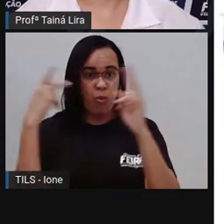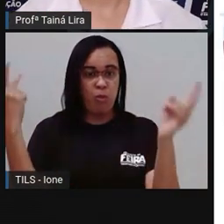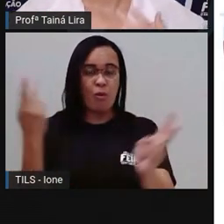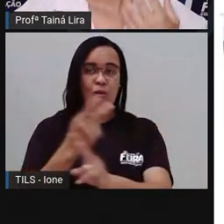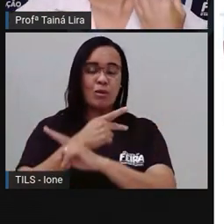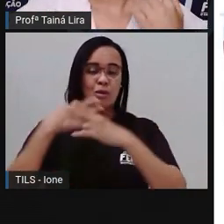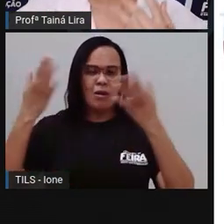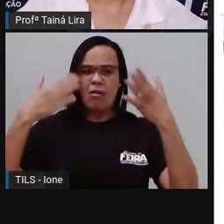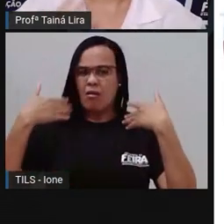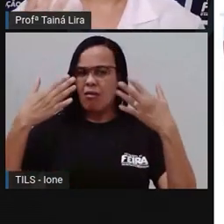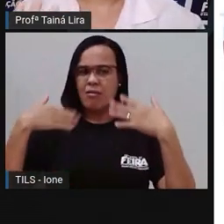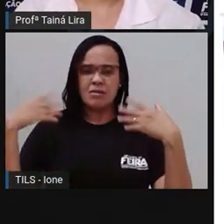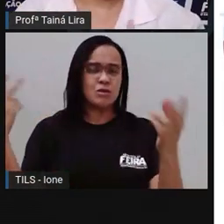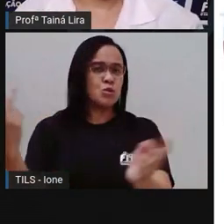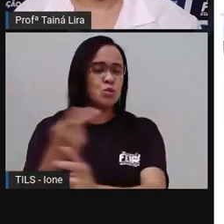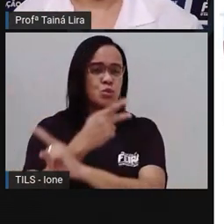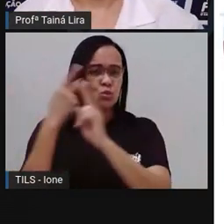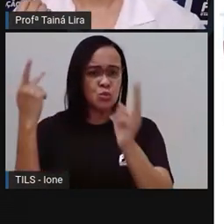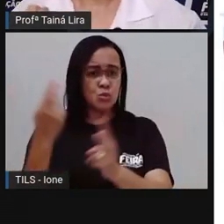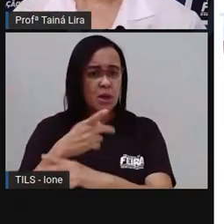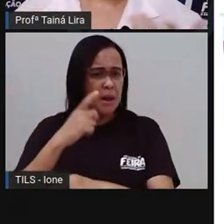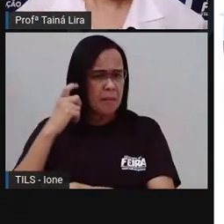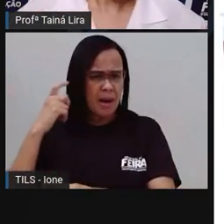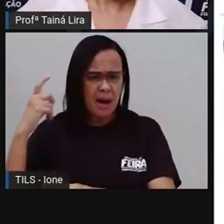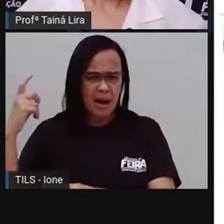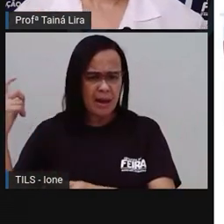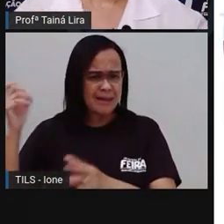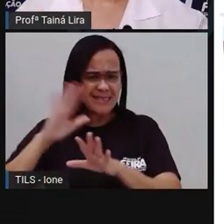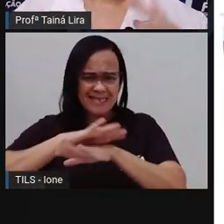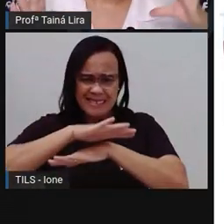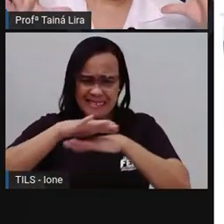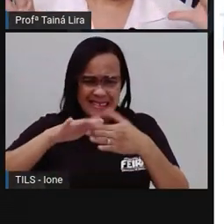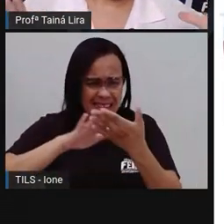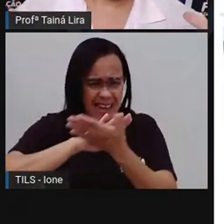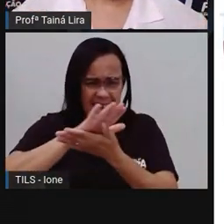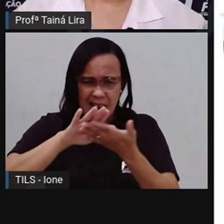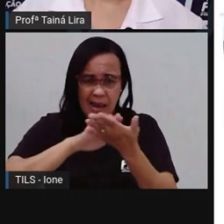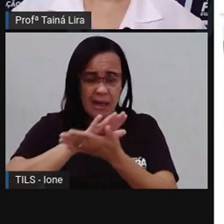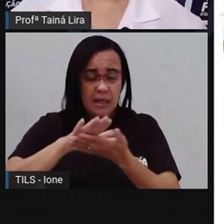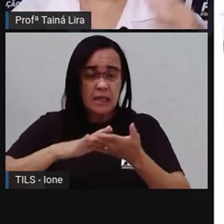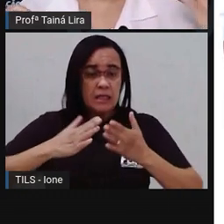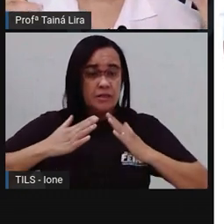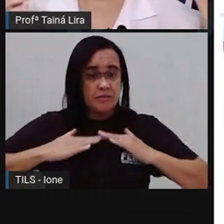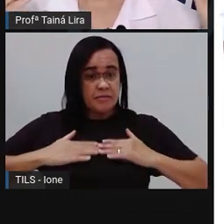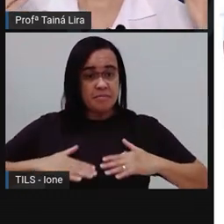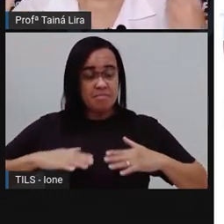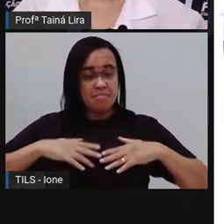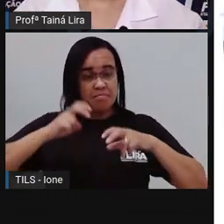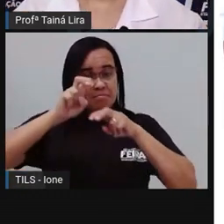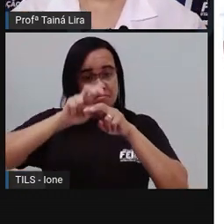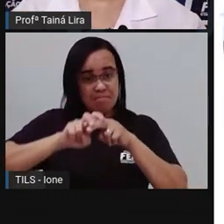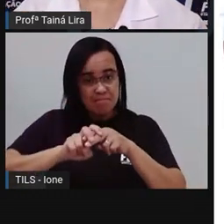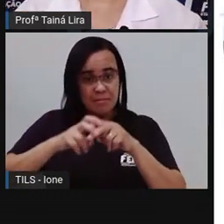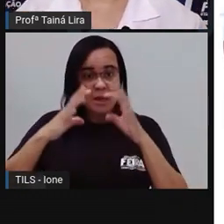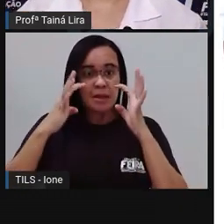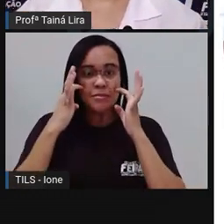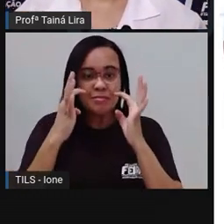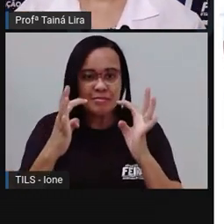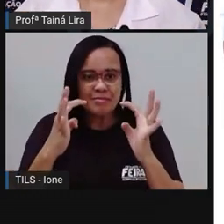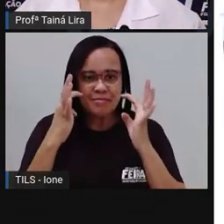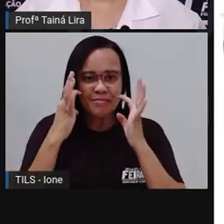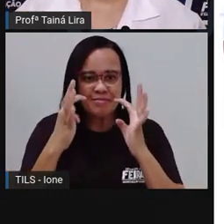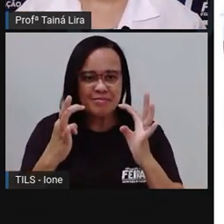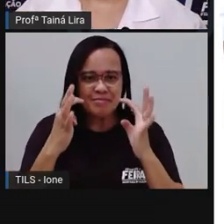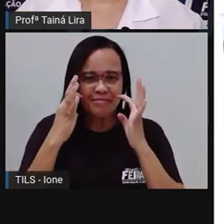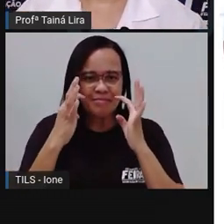concentrar, que não tenha muito barulho, certo? Onde você fica ali, ó, sentadinho, tranquilo. Um lugar